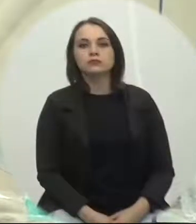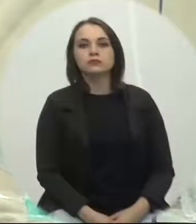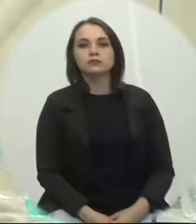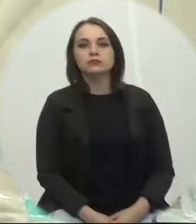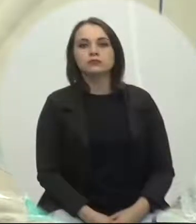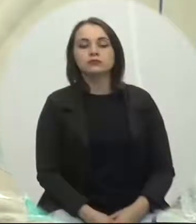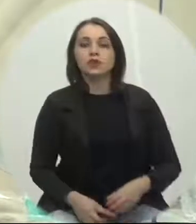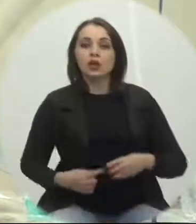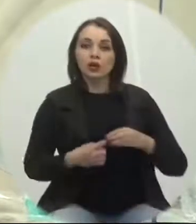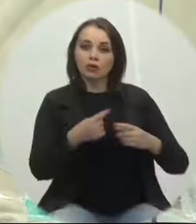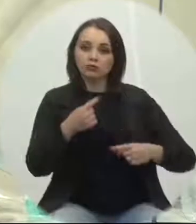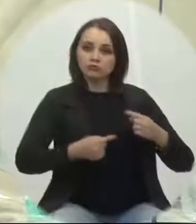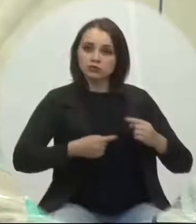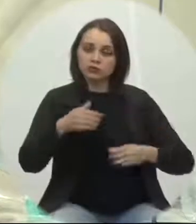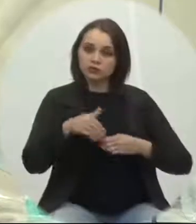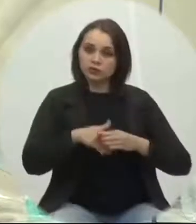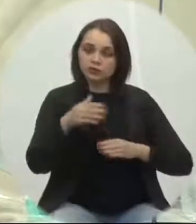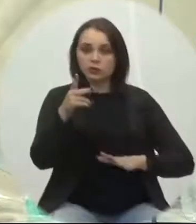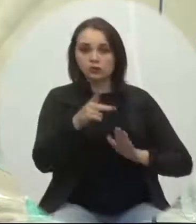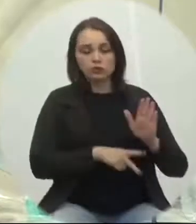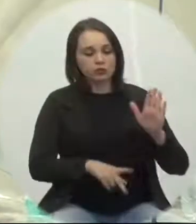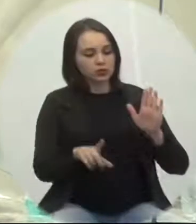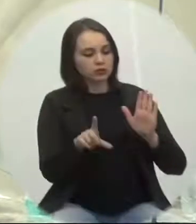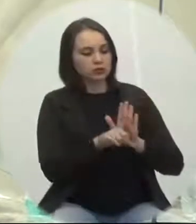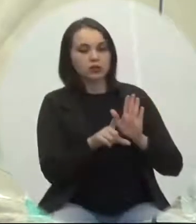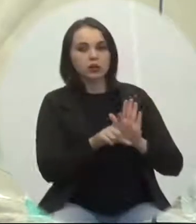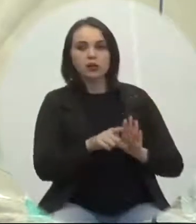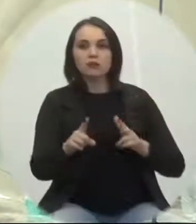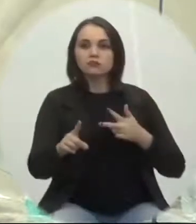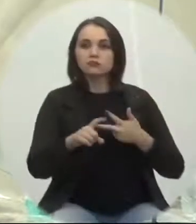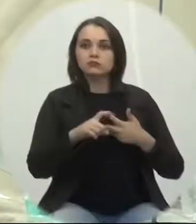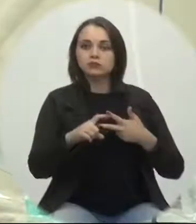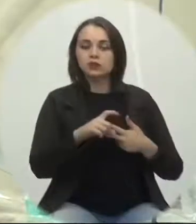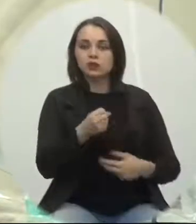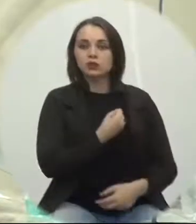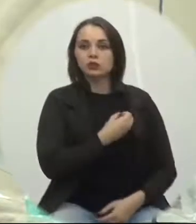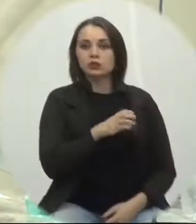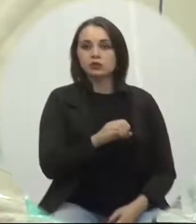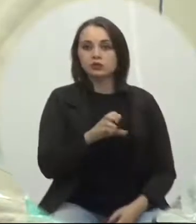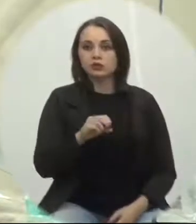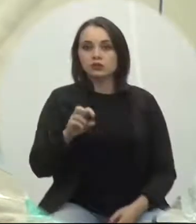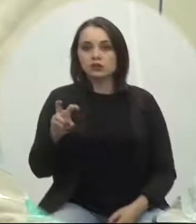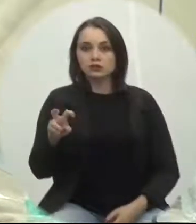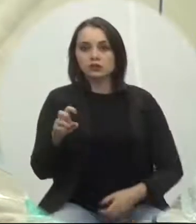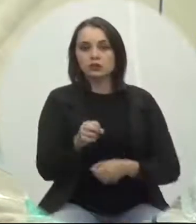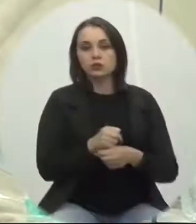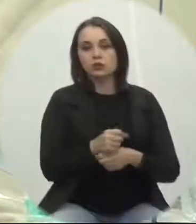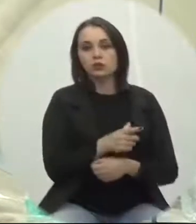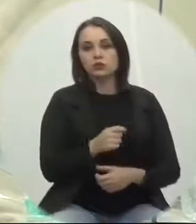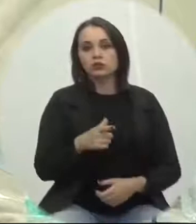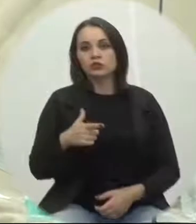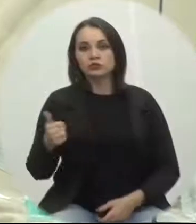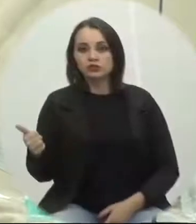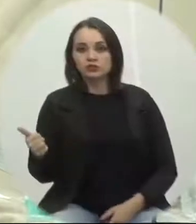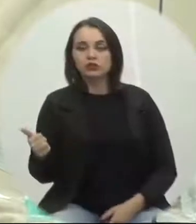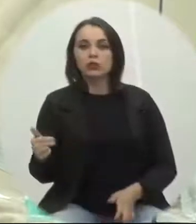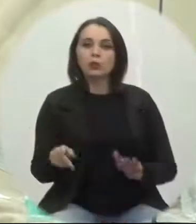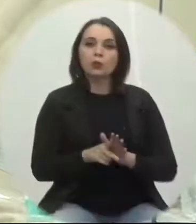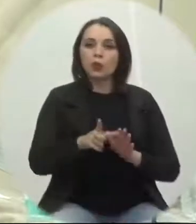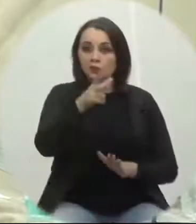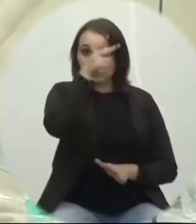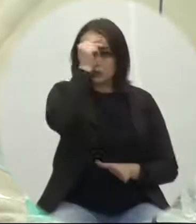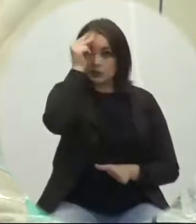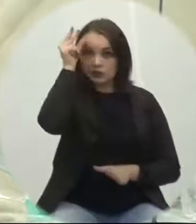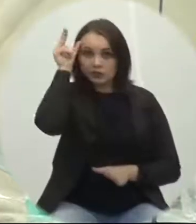em única discussão votação projeto de lei do Poder Executivo PS005 barra 21 encaminhado pelo Prefeito